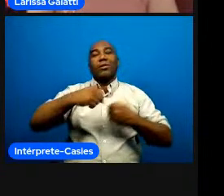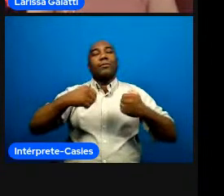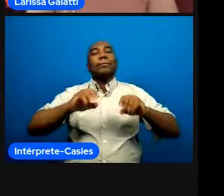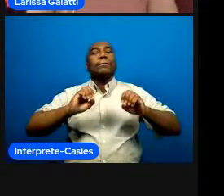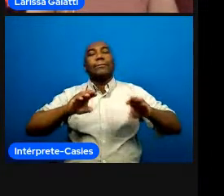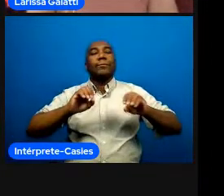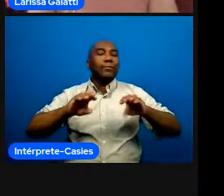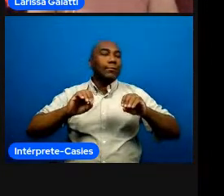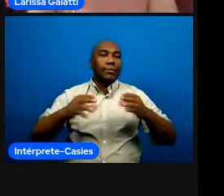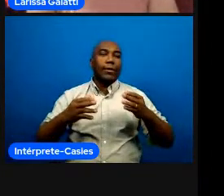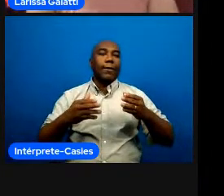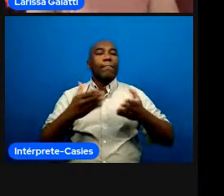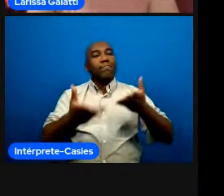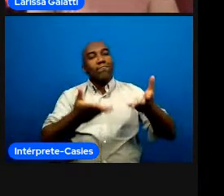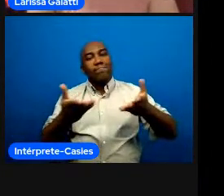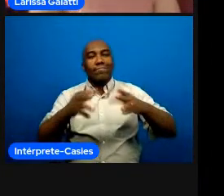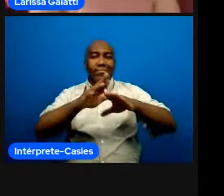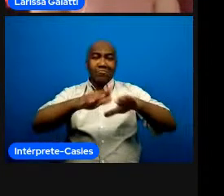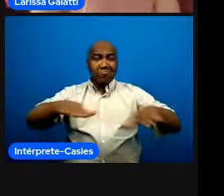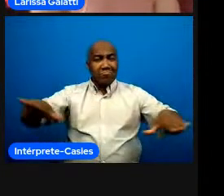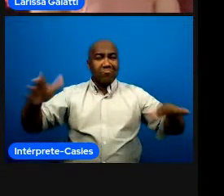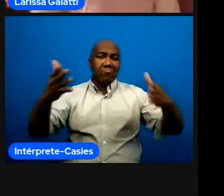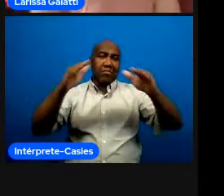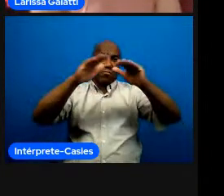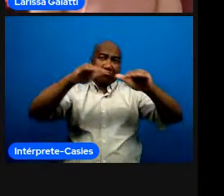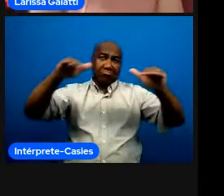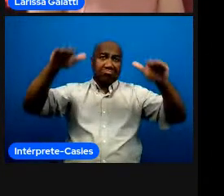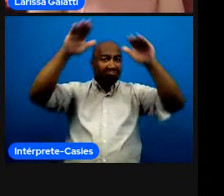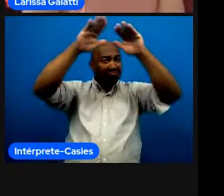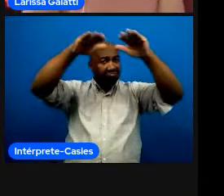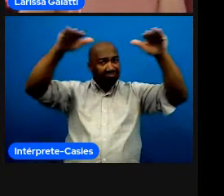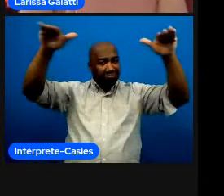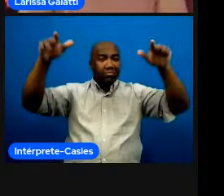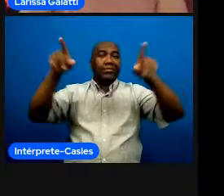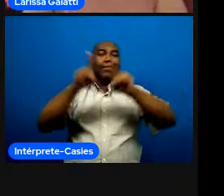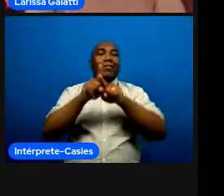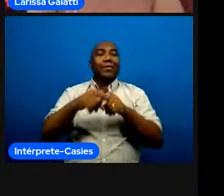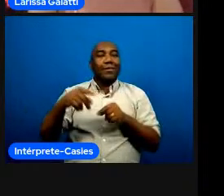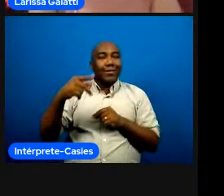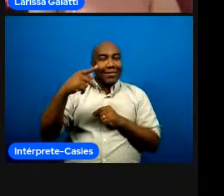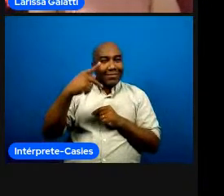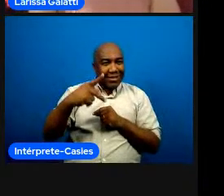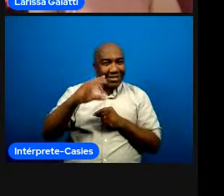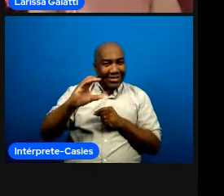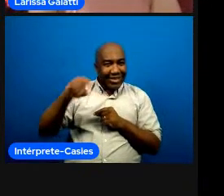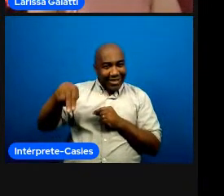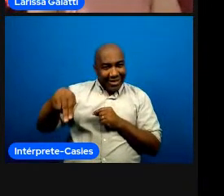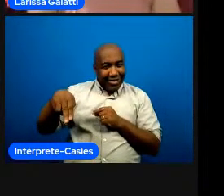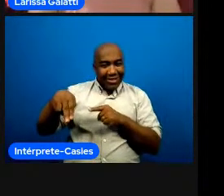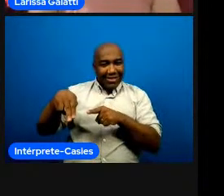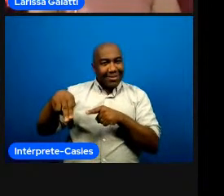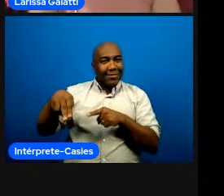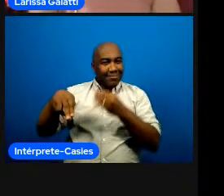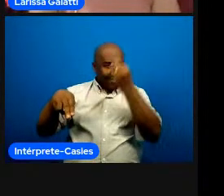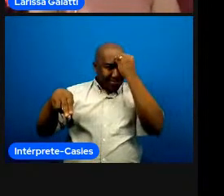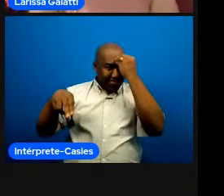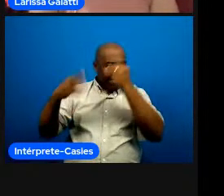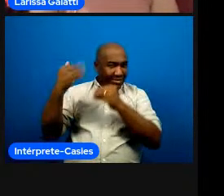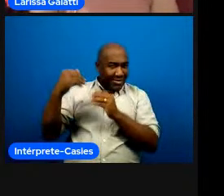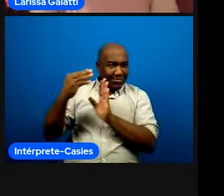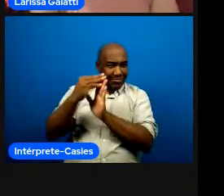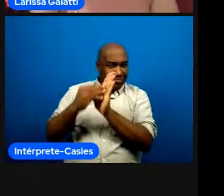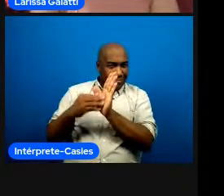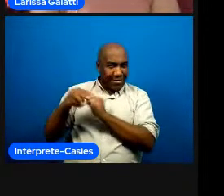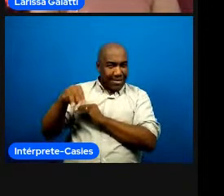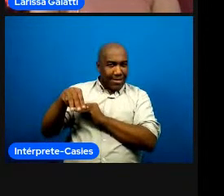com os últimos uma coisa é quando eu tinha os PCN outra coisa é quando eu tenho a BNCC né esses referenciais também vão